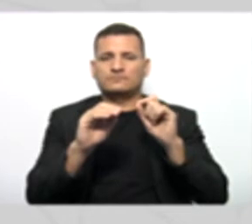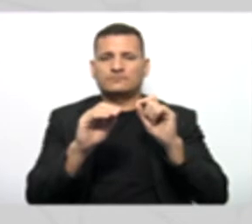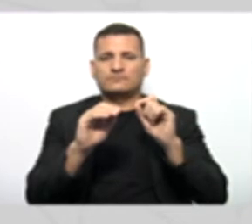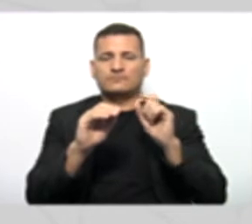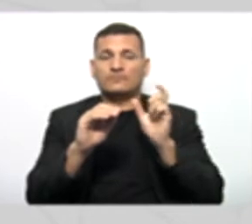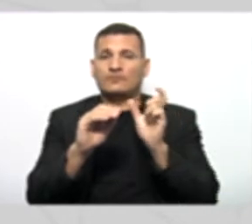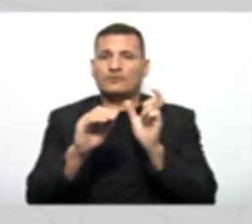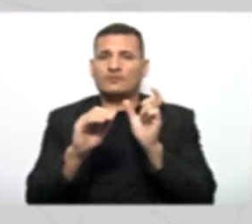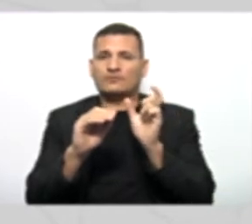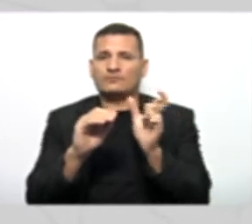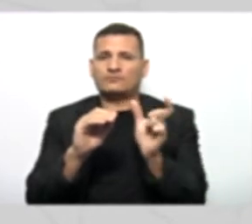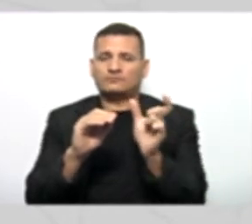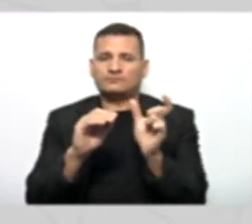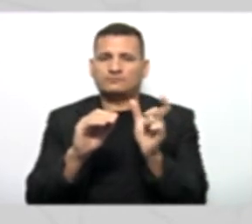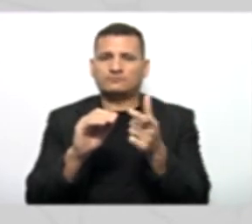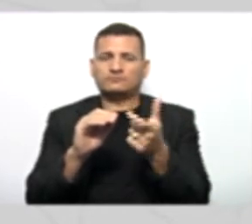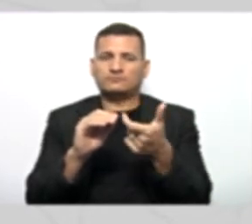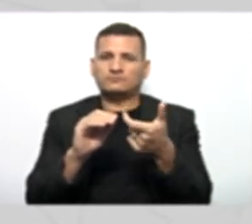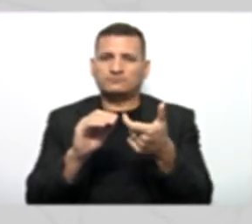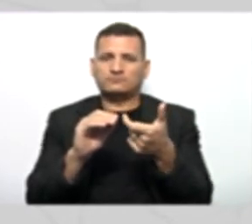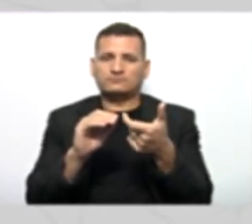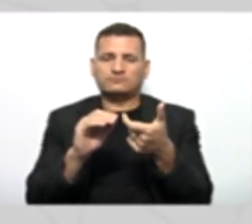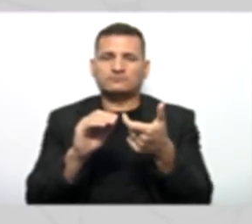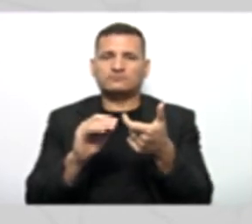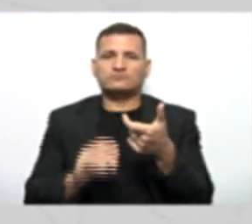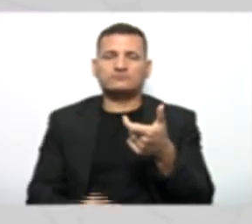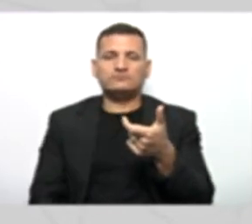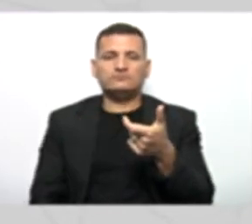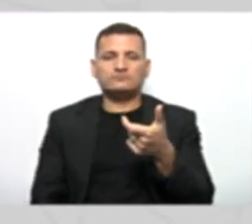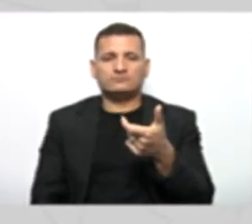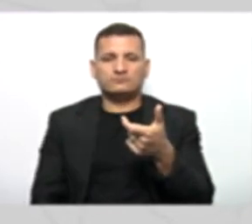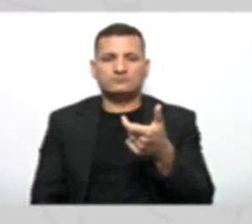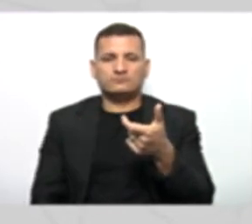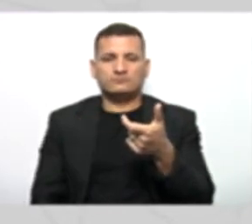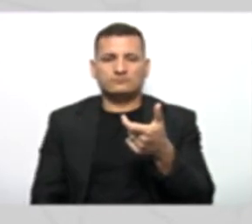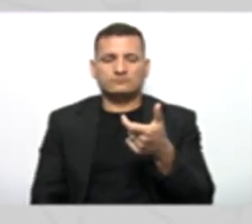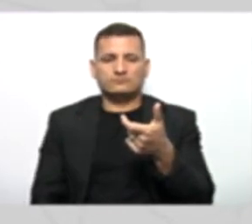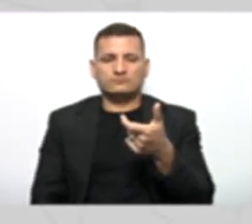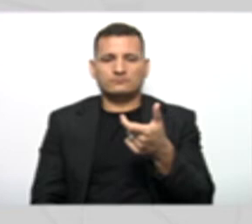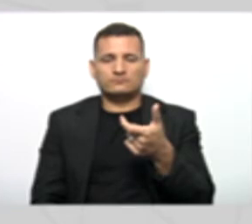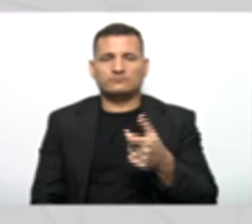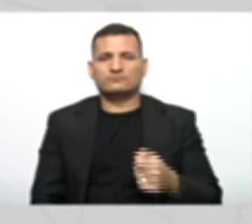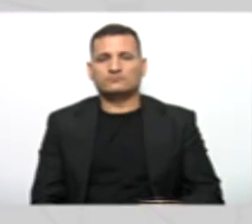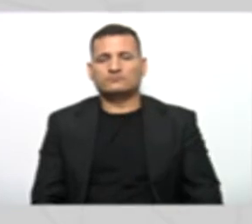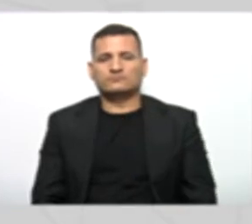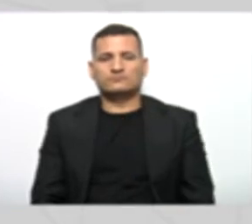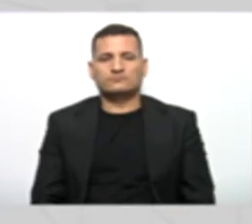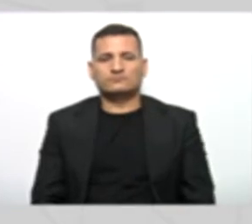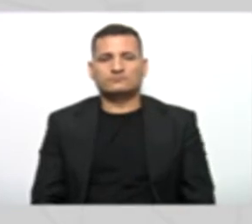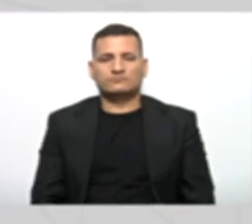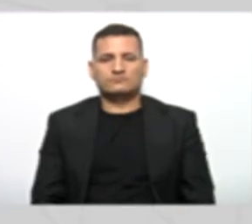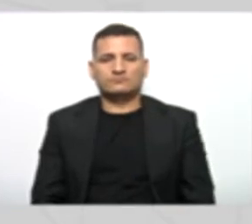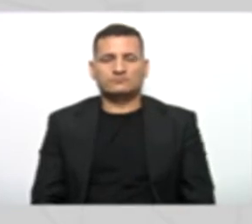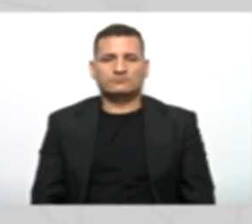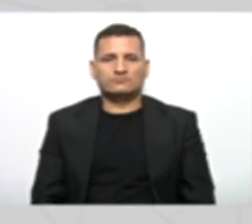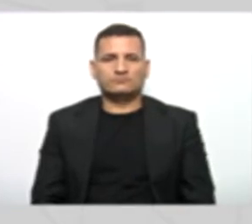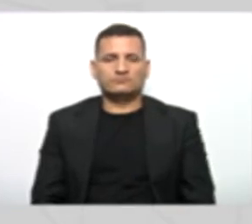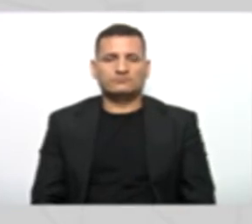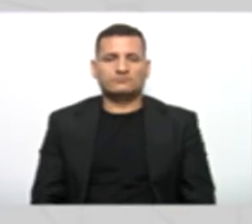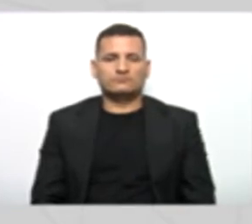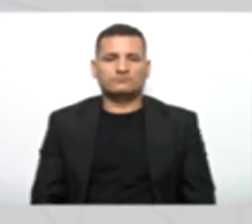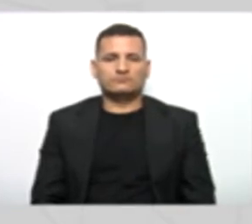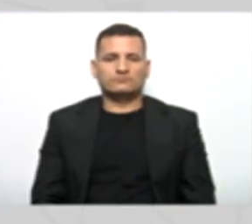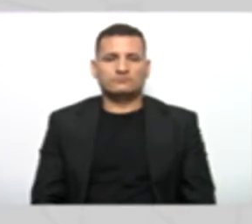classe que vai ser utilizada para designar as suas características. Ou seja, a classe pessoa